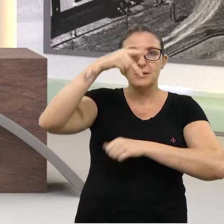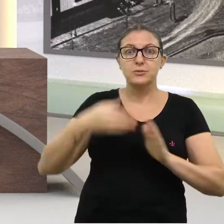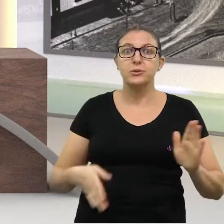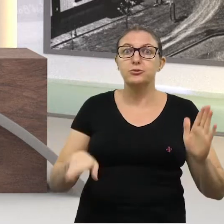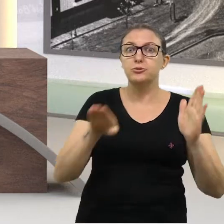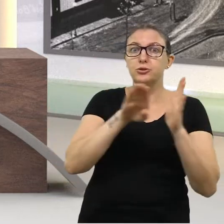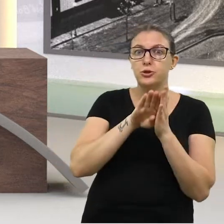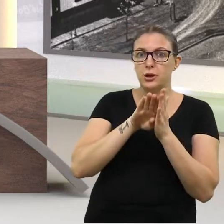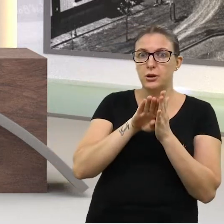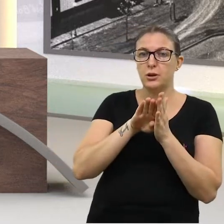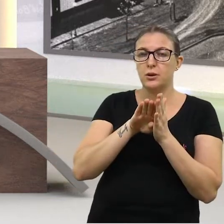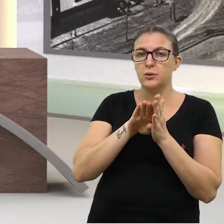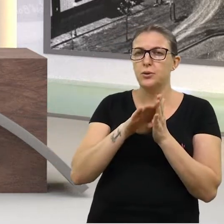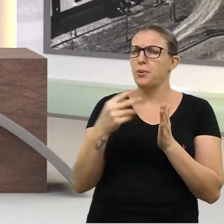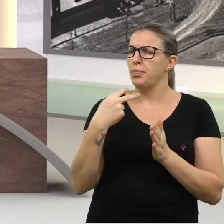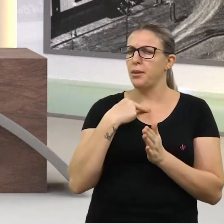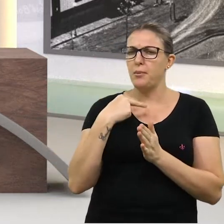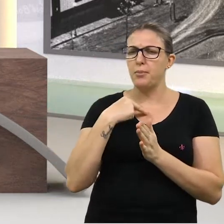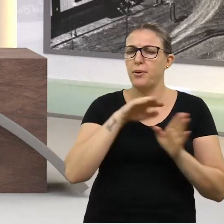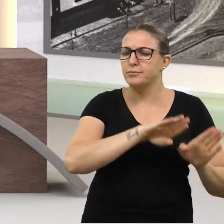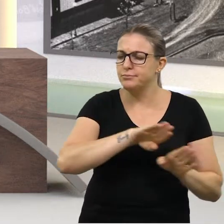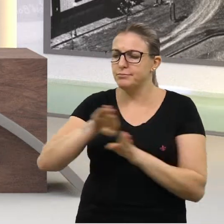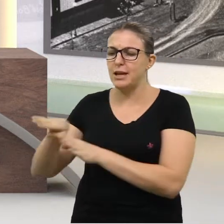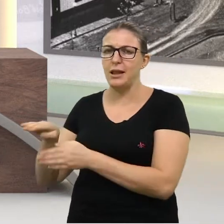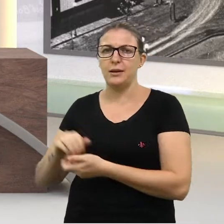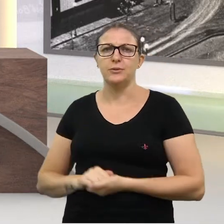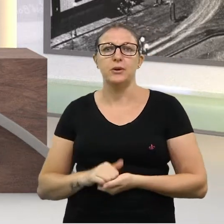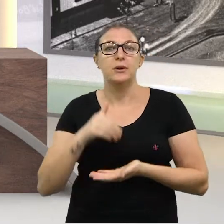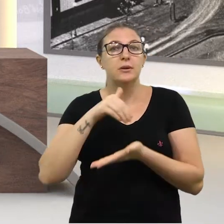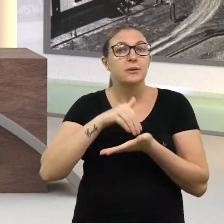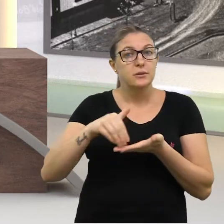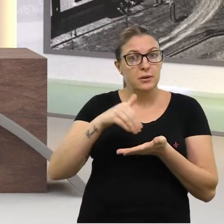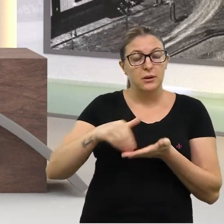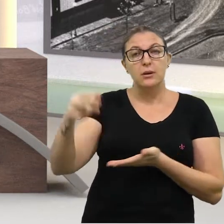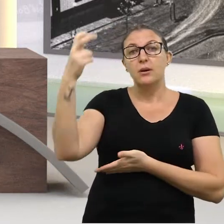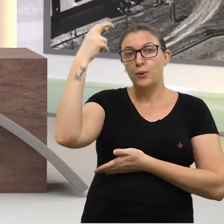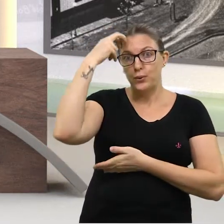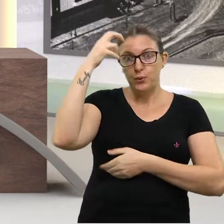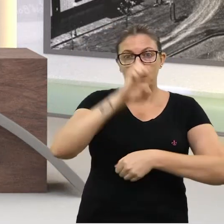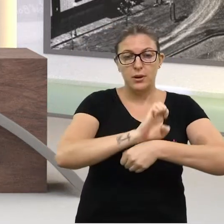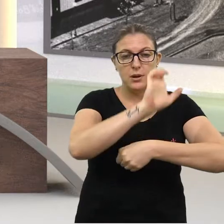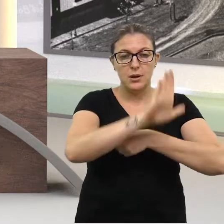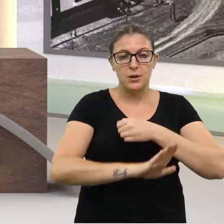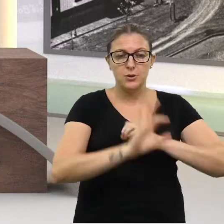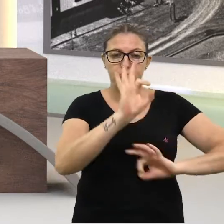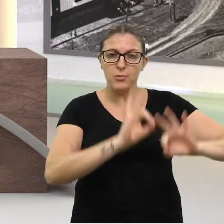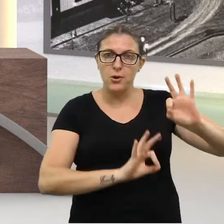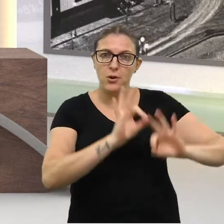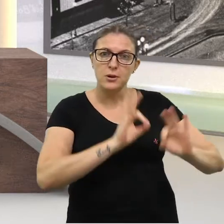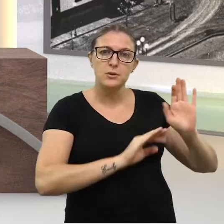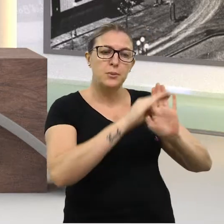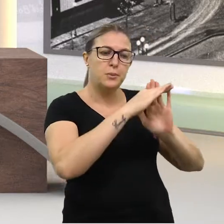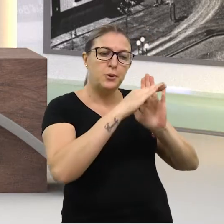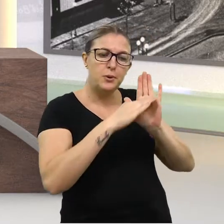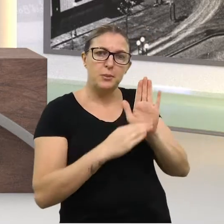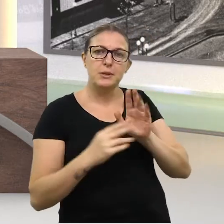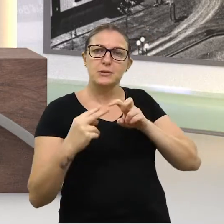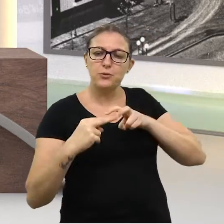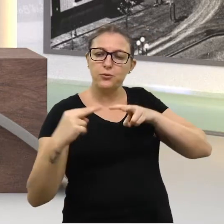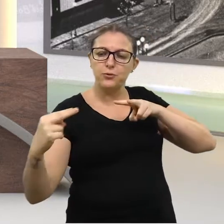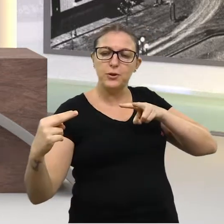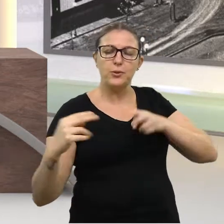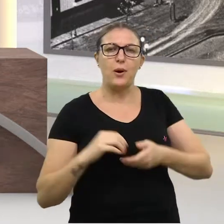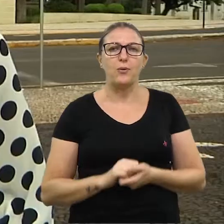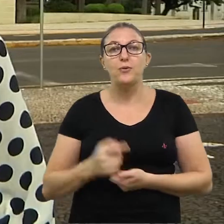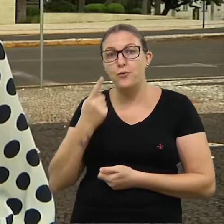quase aí e não pode ficar de lado. A Secretaria Municipal de Cultura, de Erechim, organizou uma programação online.